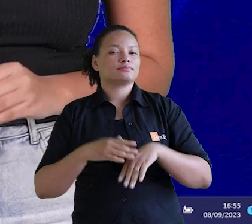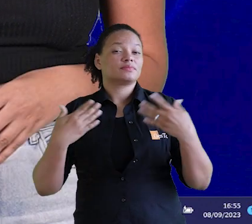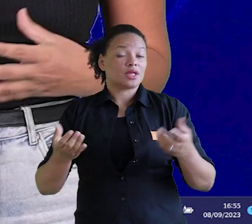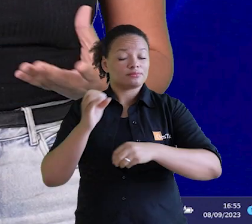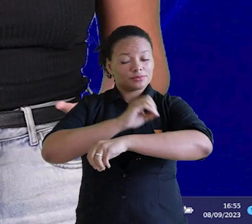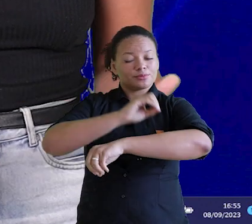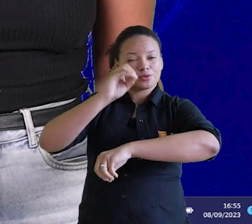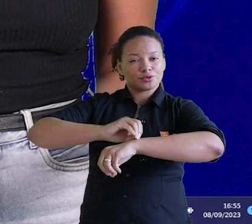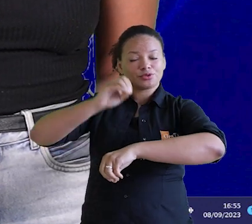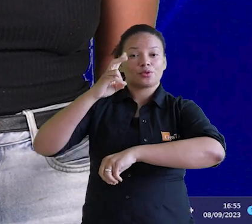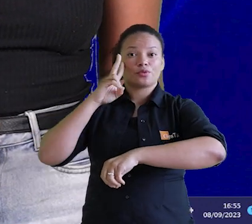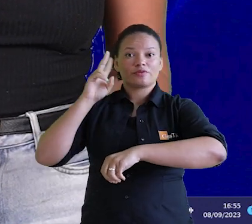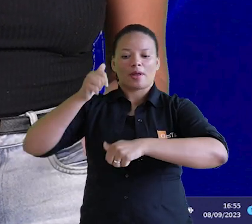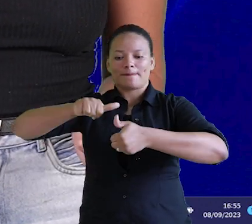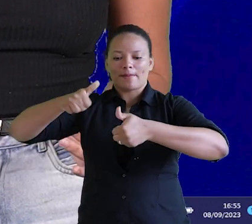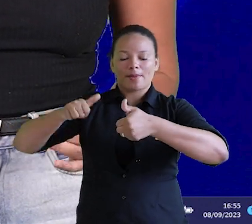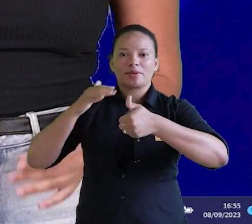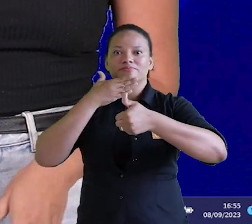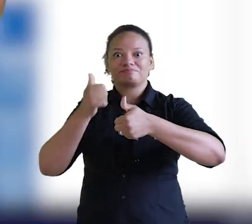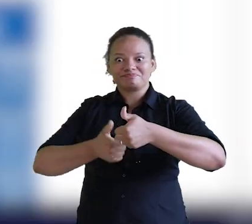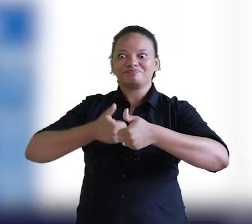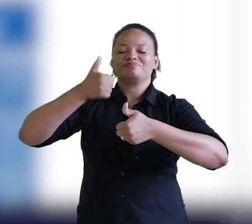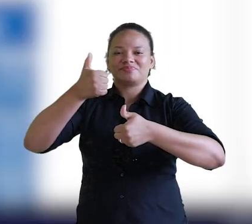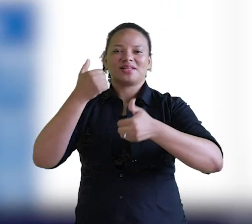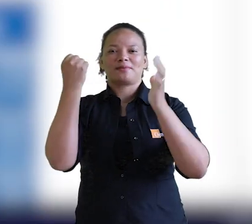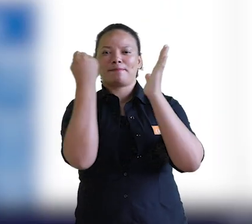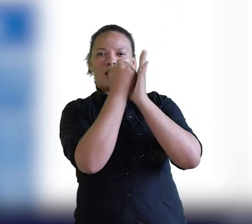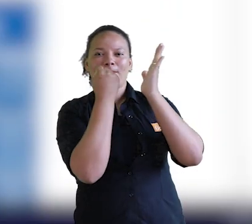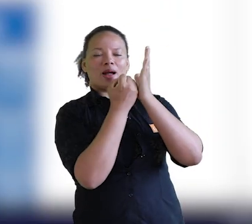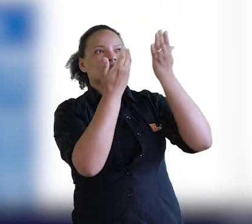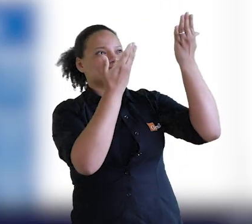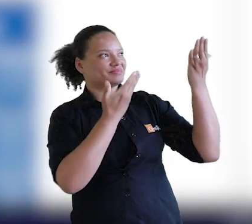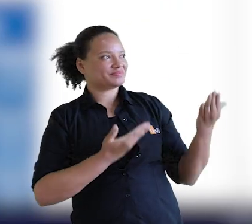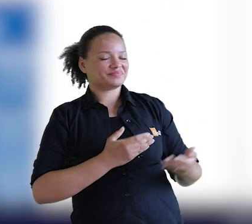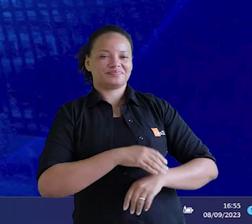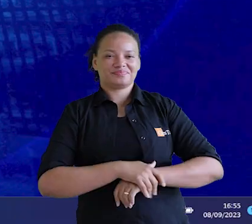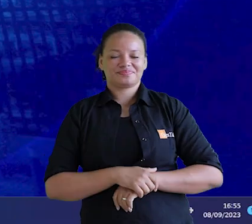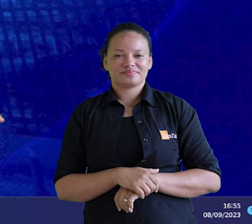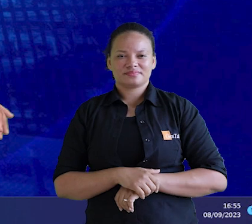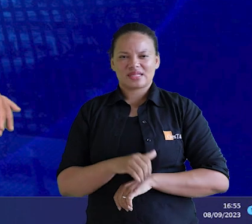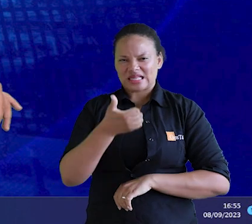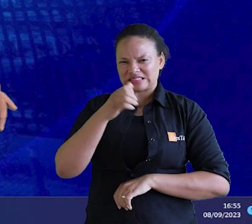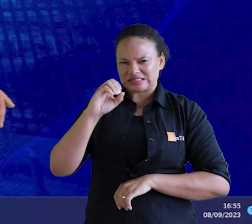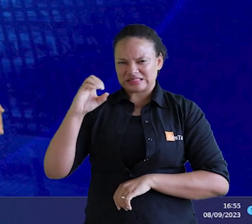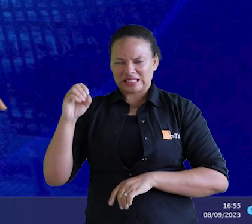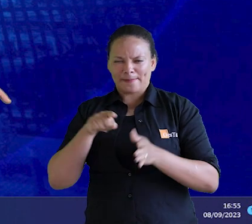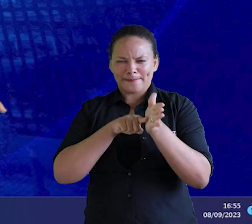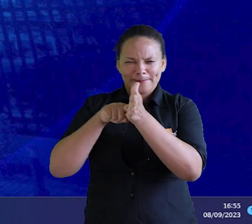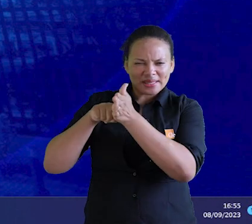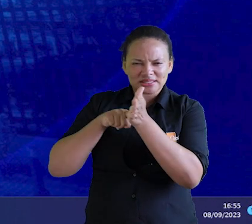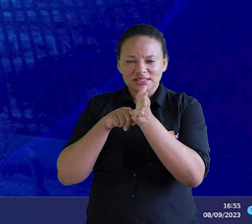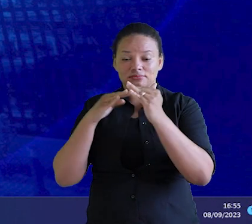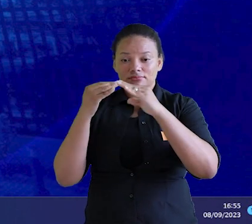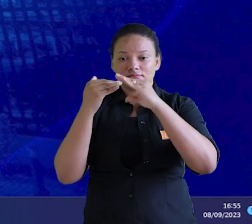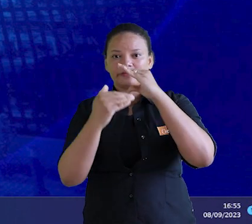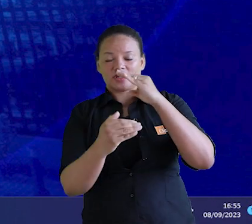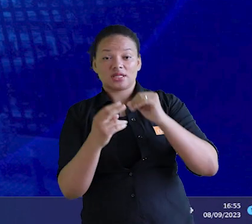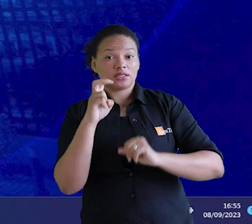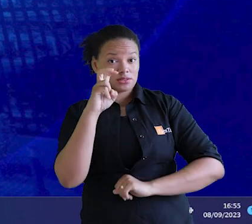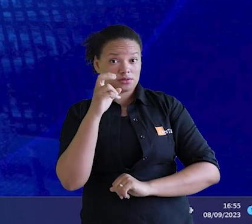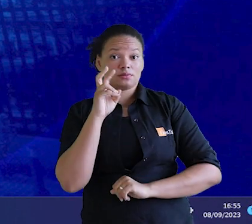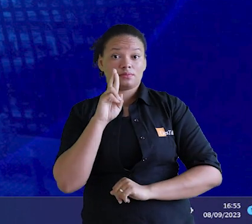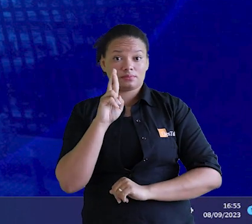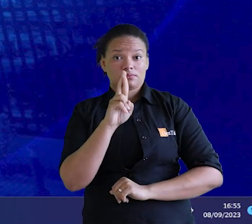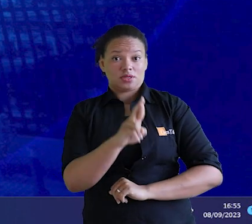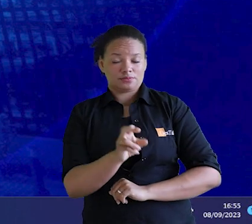de Rondônia continua sendo um dos mais bem avaliados e colecionando selos diamantes. A cada 100 pesquisas enviadas, apenas 5